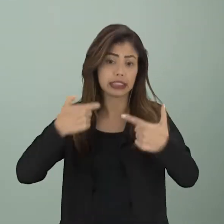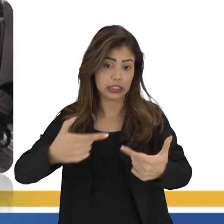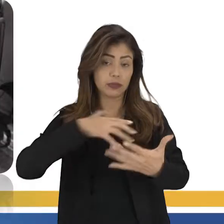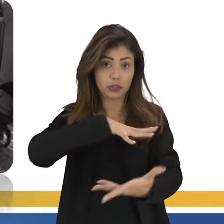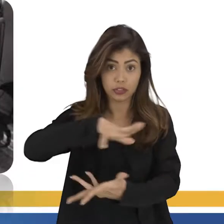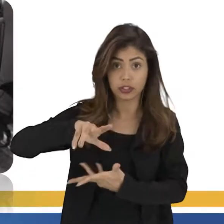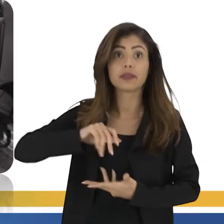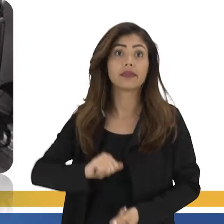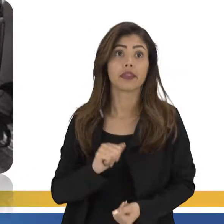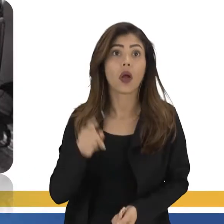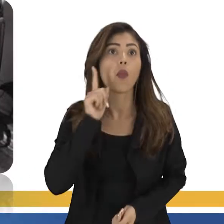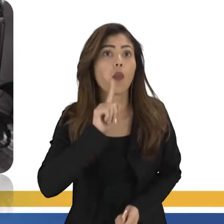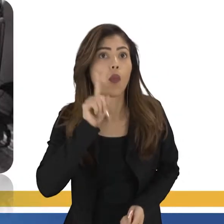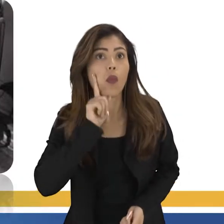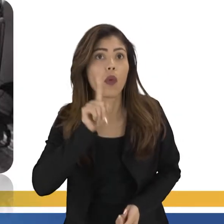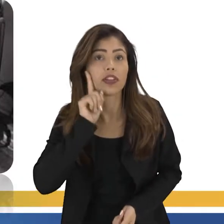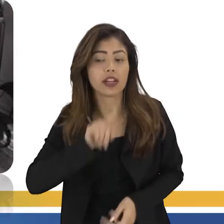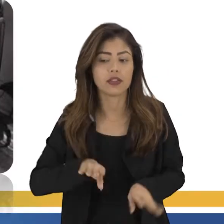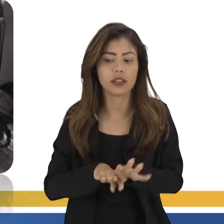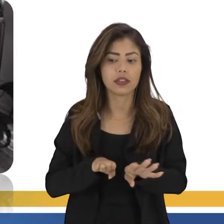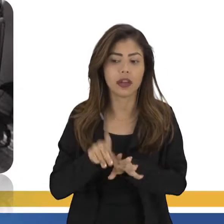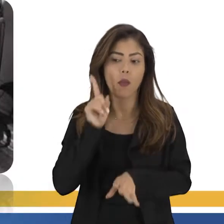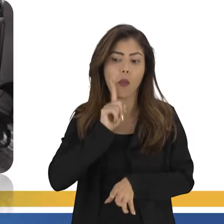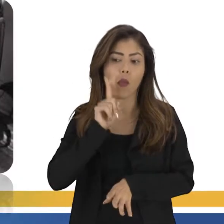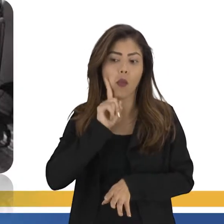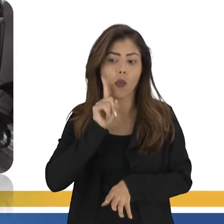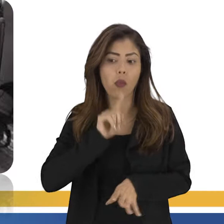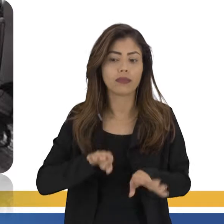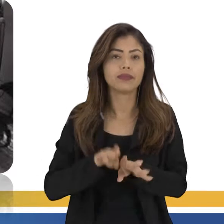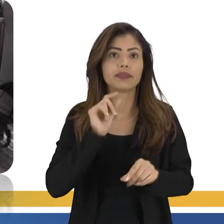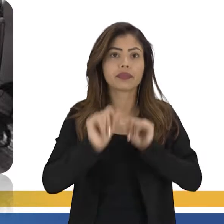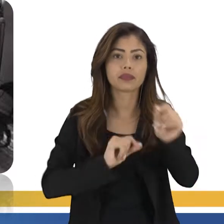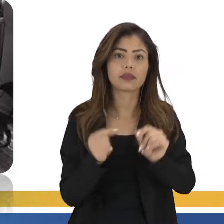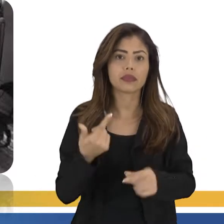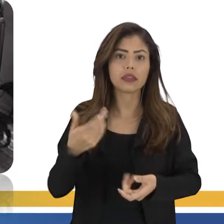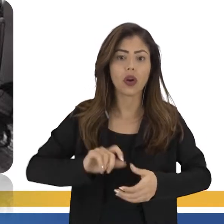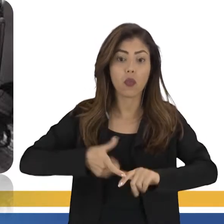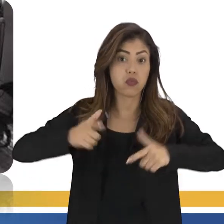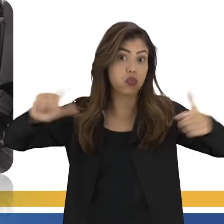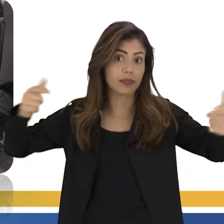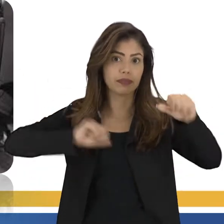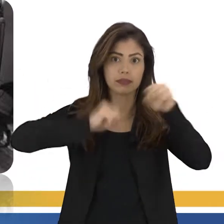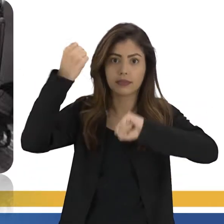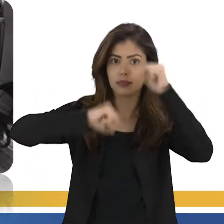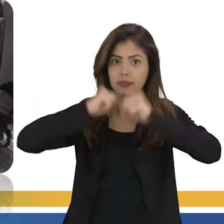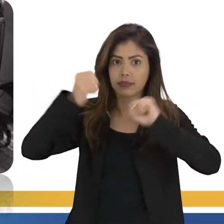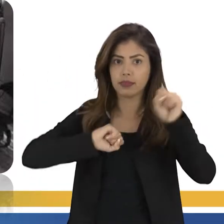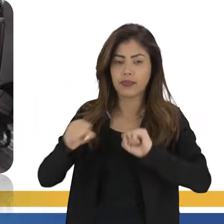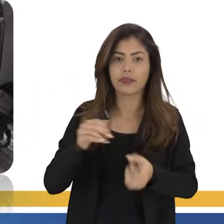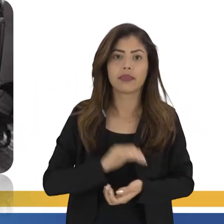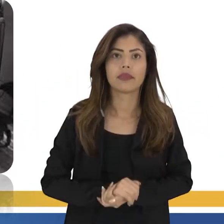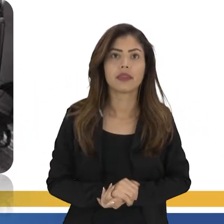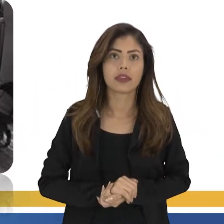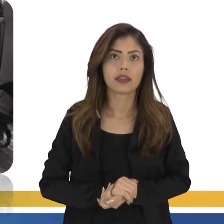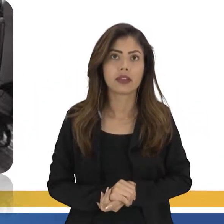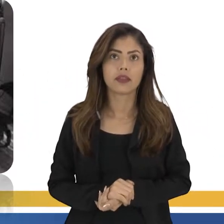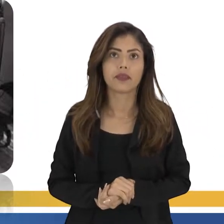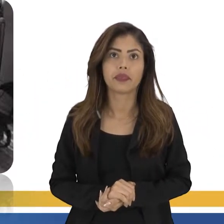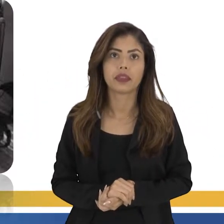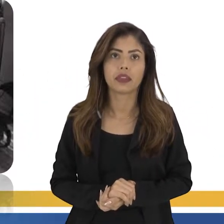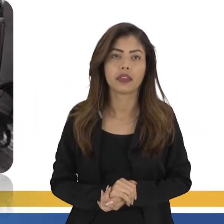os Estados Unidos, ele tem uma crescente, uma crescente na economia, na industrialização, nas